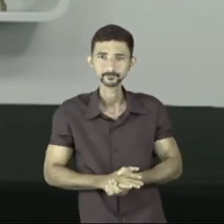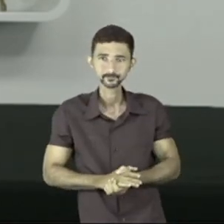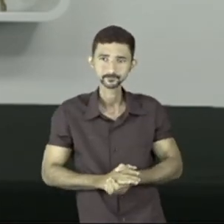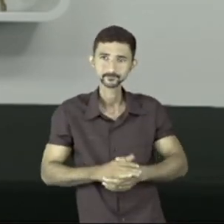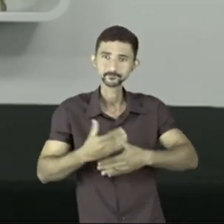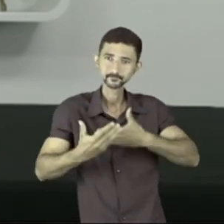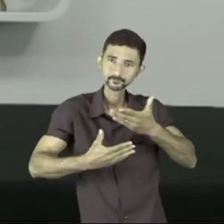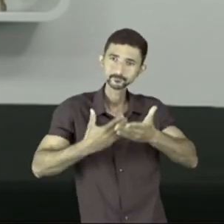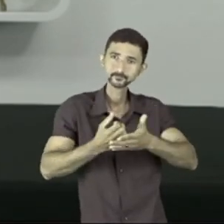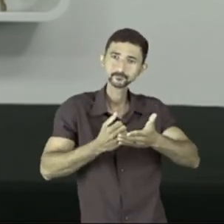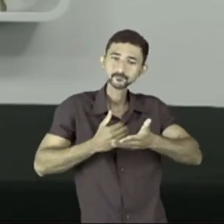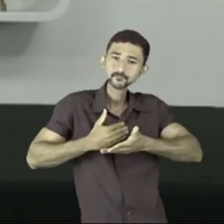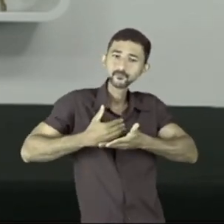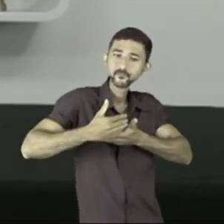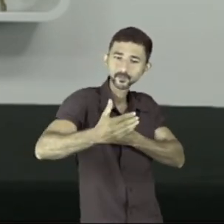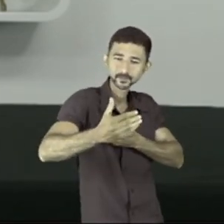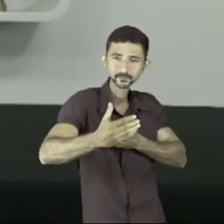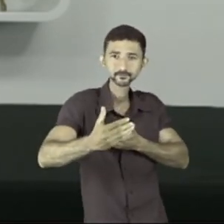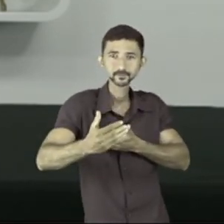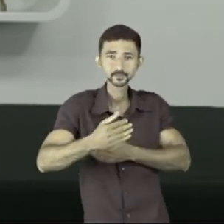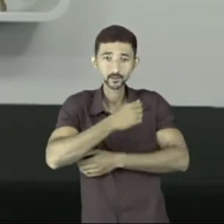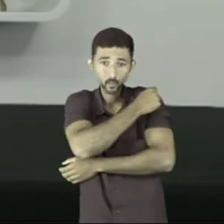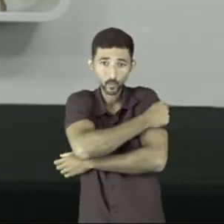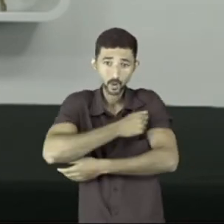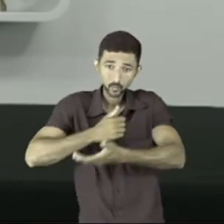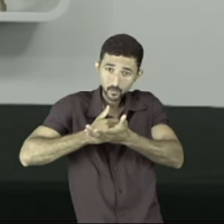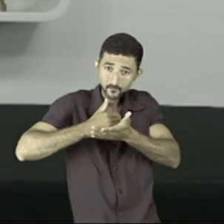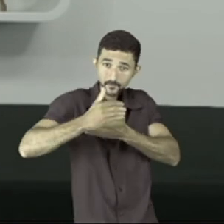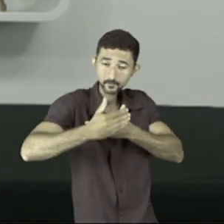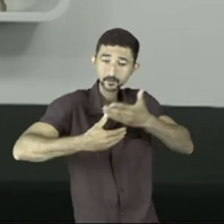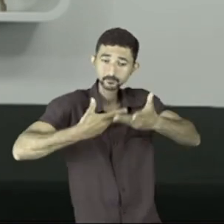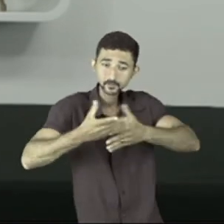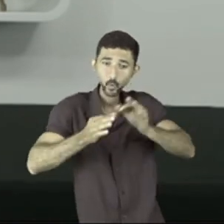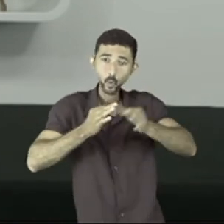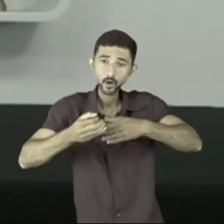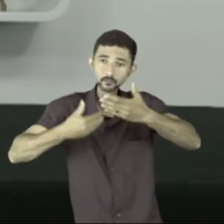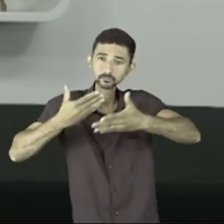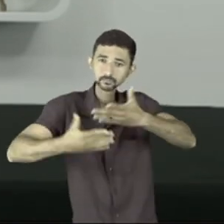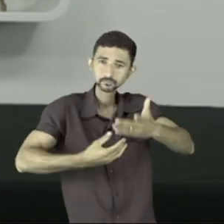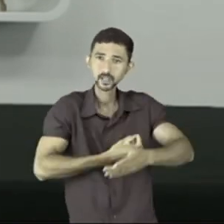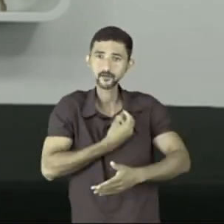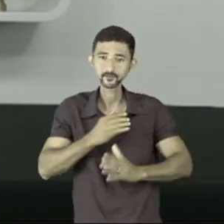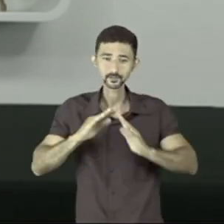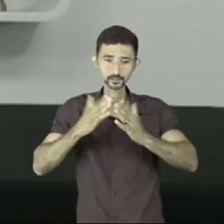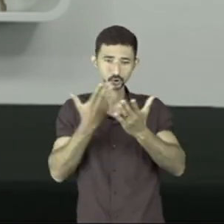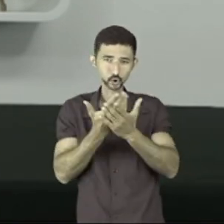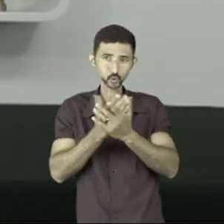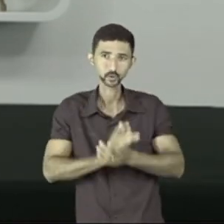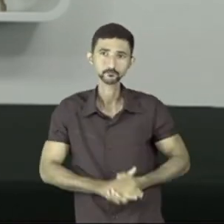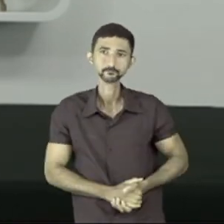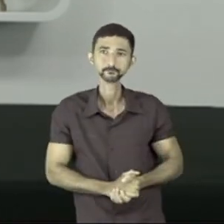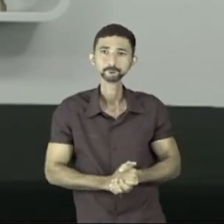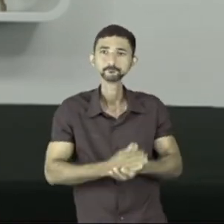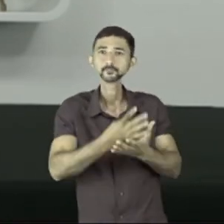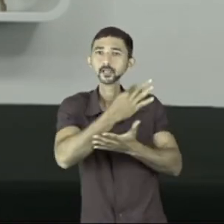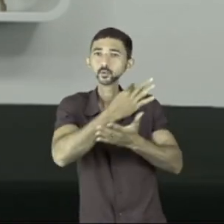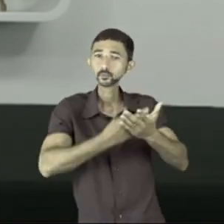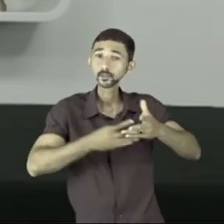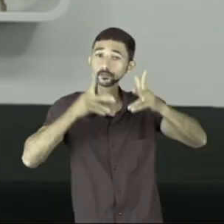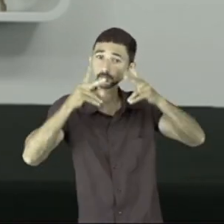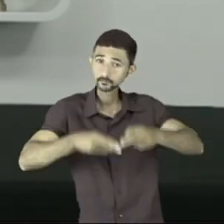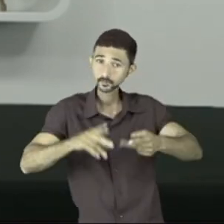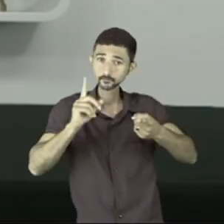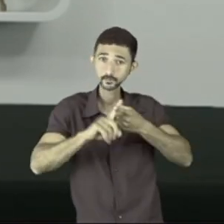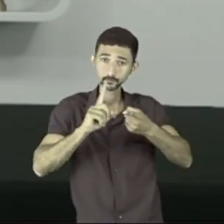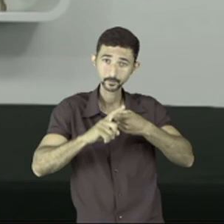que? que você vai pra frente naquilo que você tá organizando na sua vida escolar nos textos é a